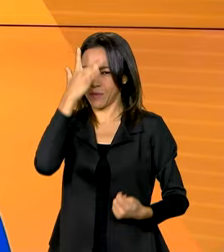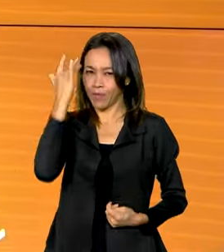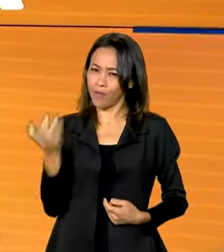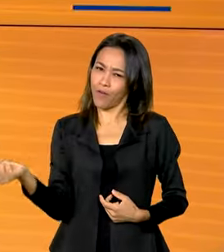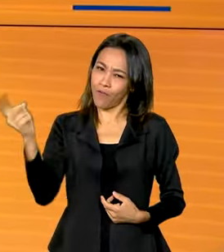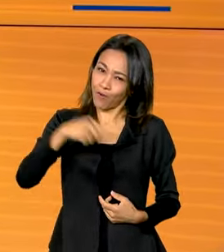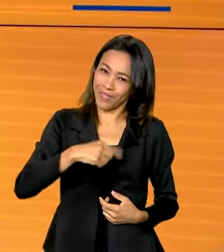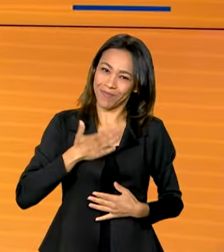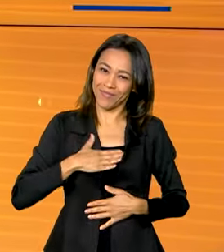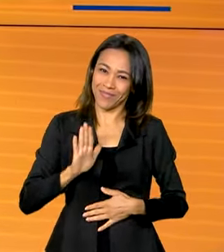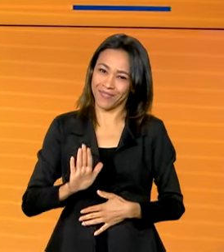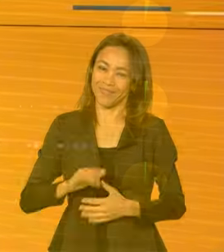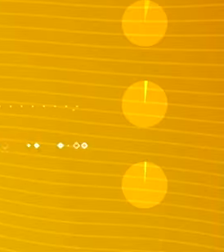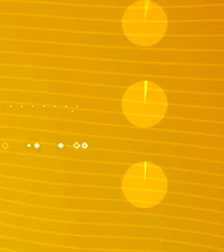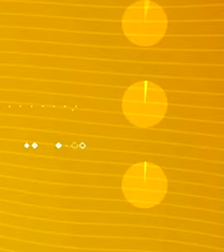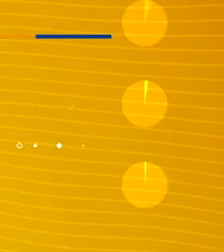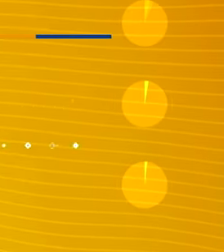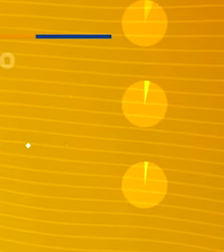Voltamos em instantes.